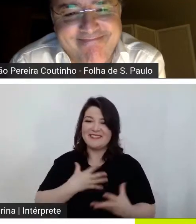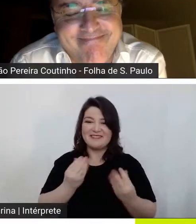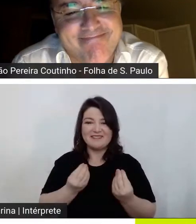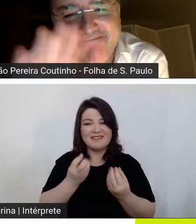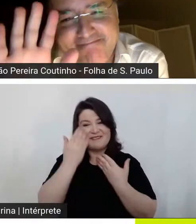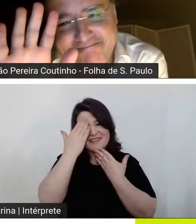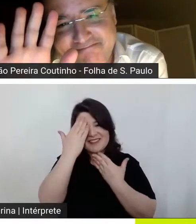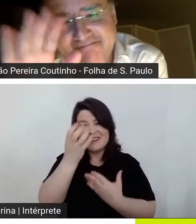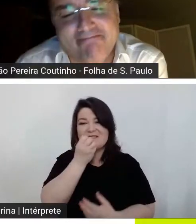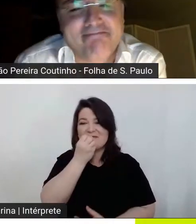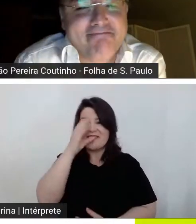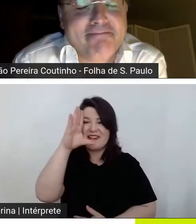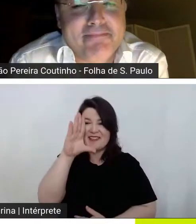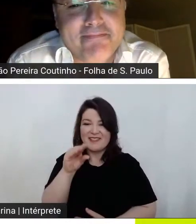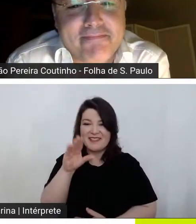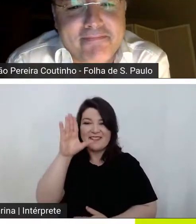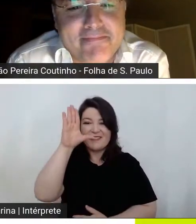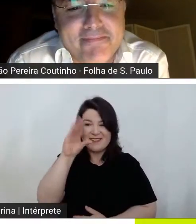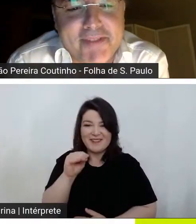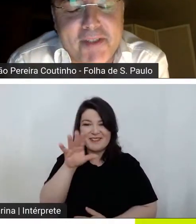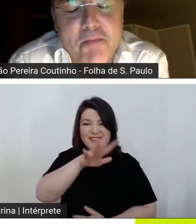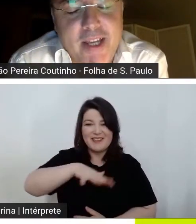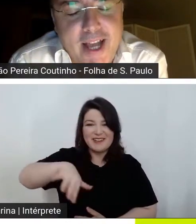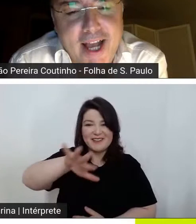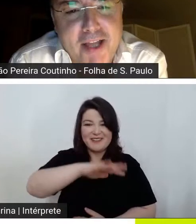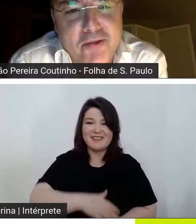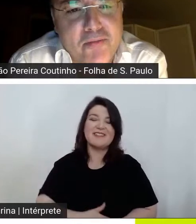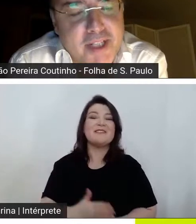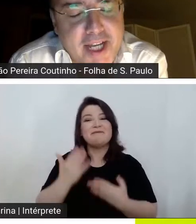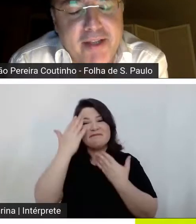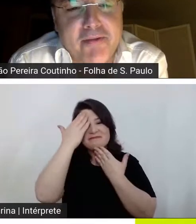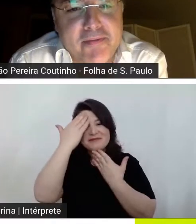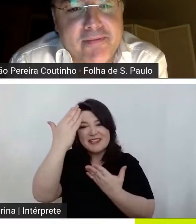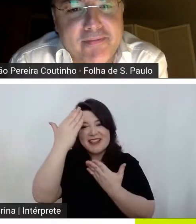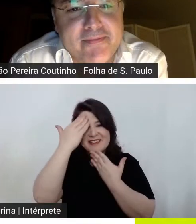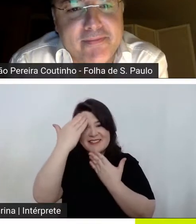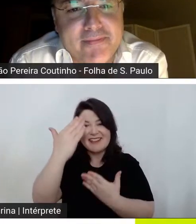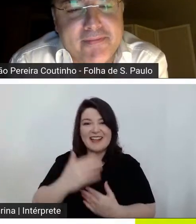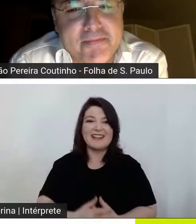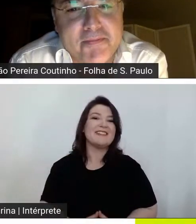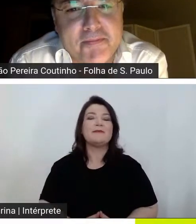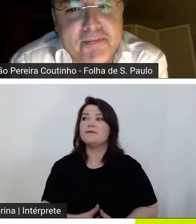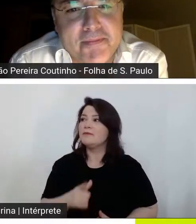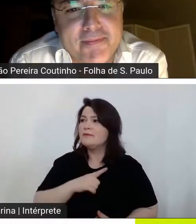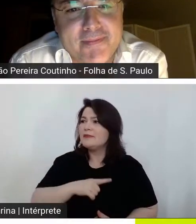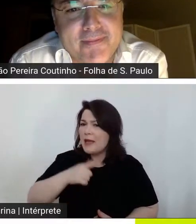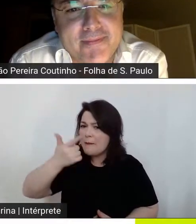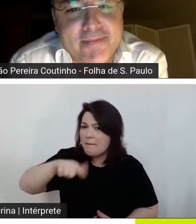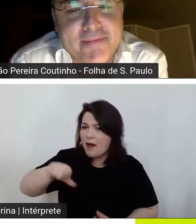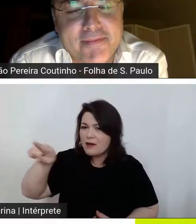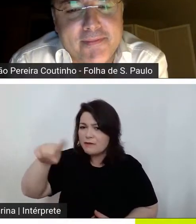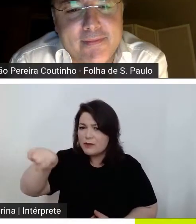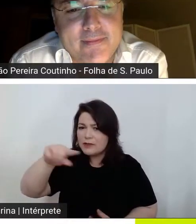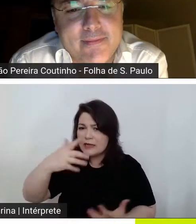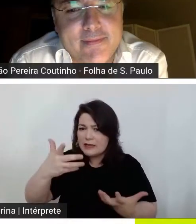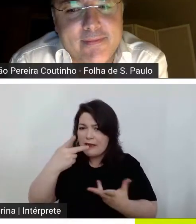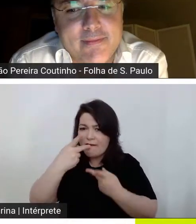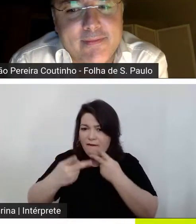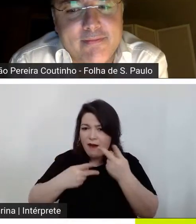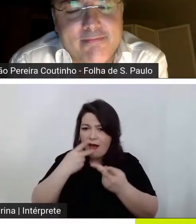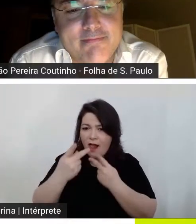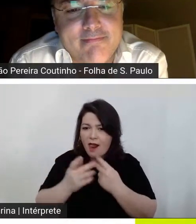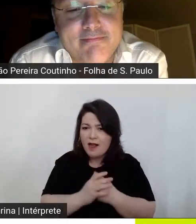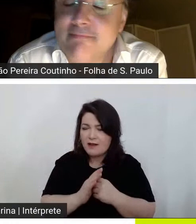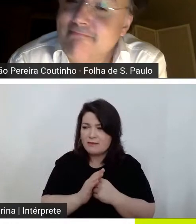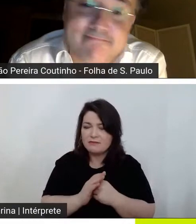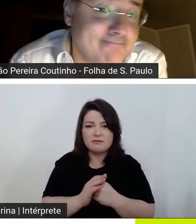noite a todos vocês obrigada obrigado obrigado vocês tem mais alguma coisa que vocês queiram falar antes da gente